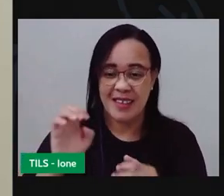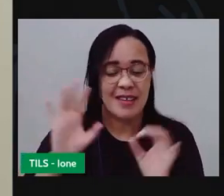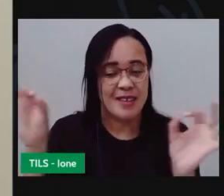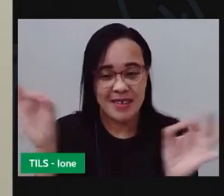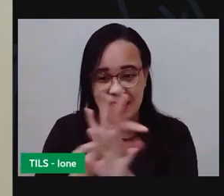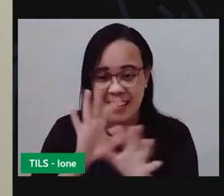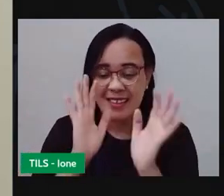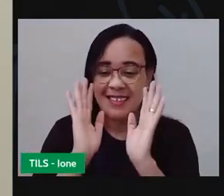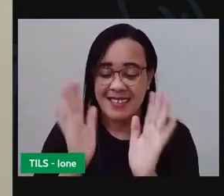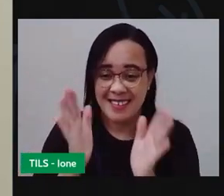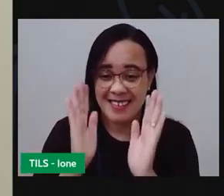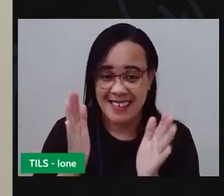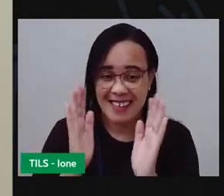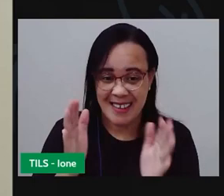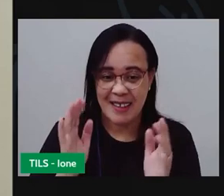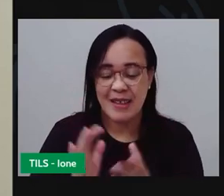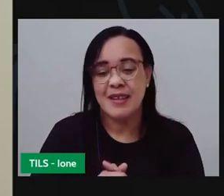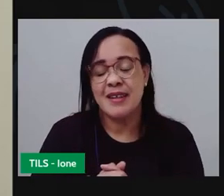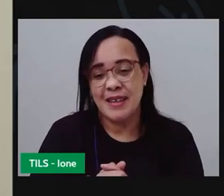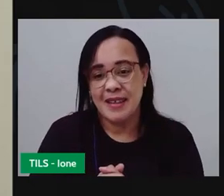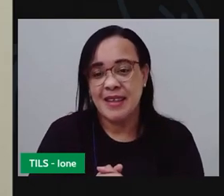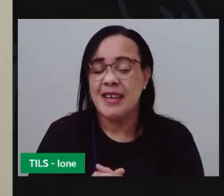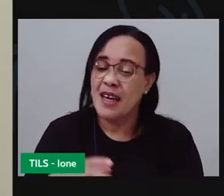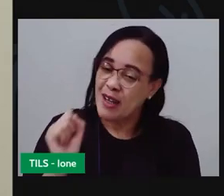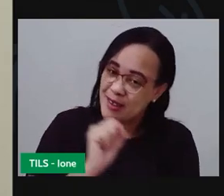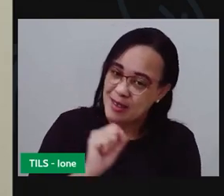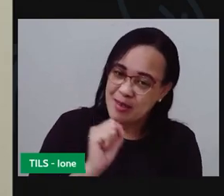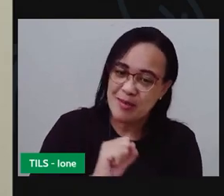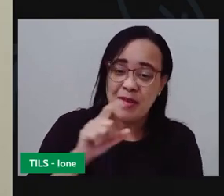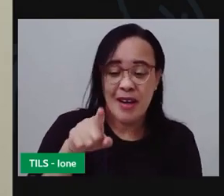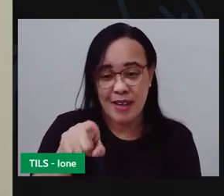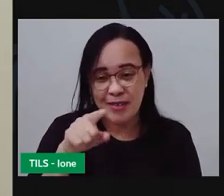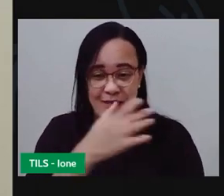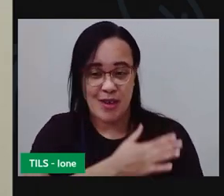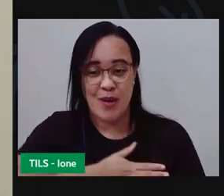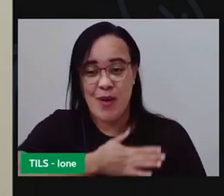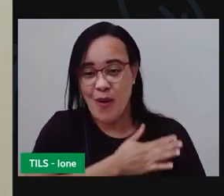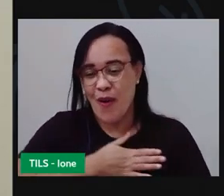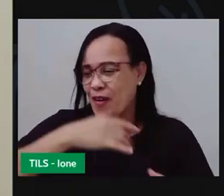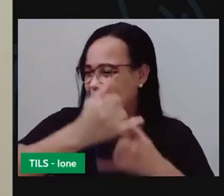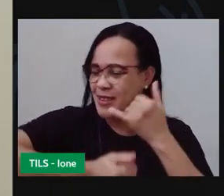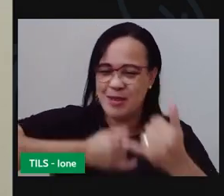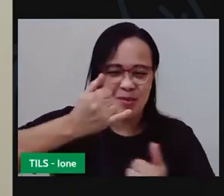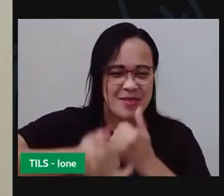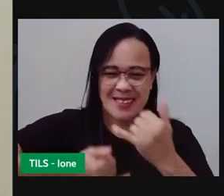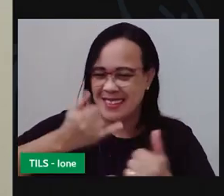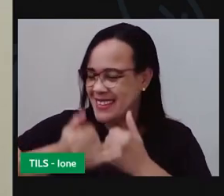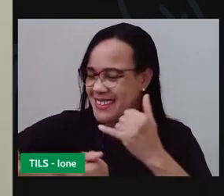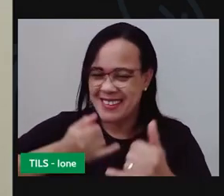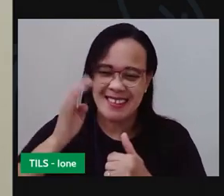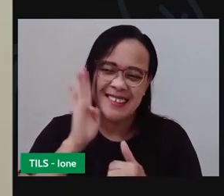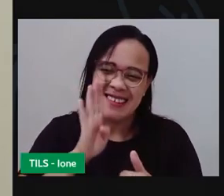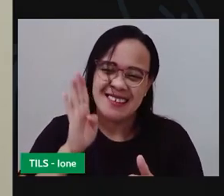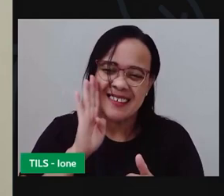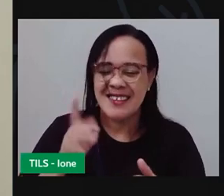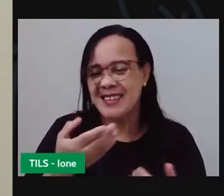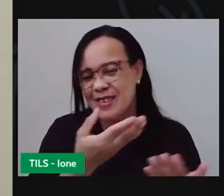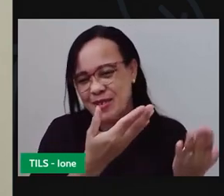espero que vocês se divirtam bastante brincando com o vai vem